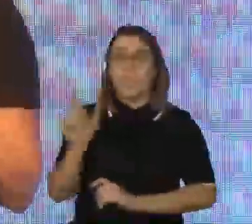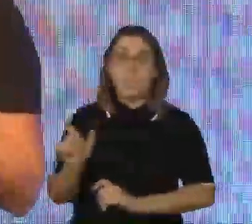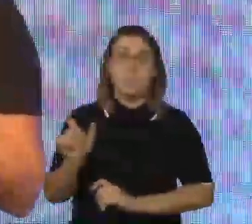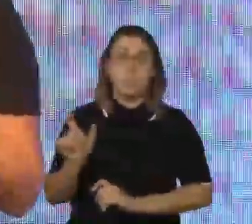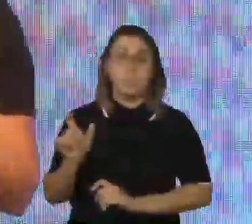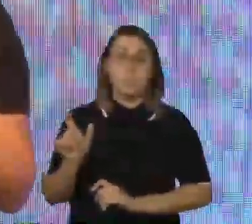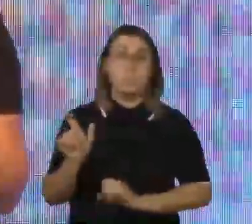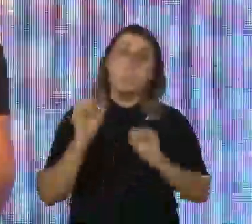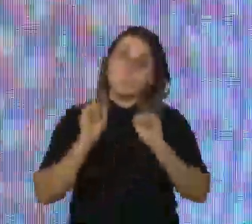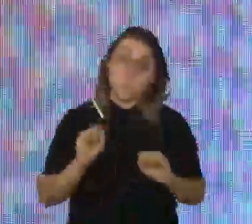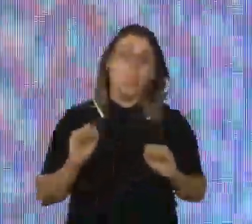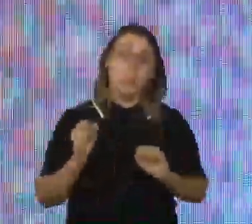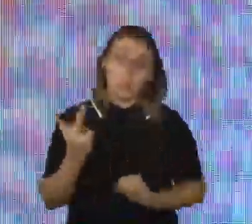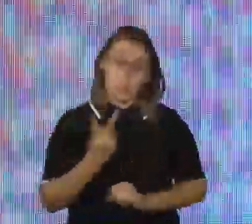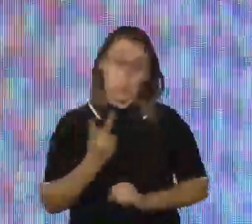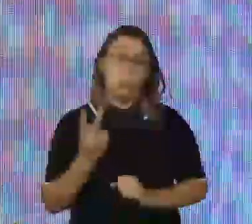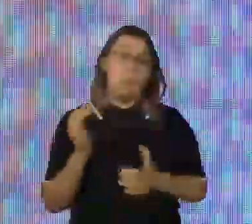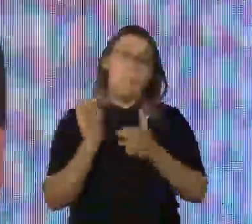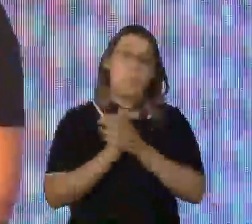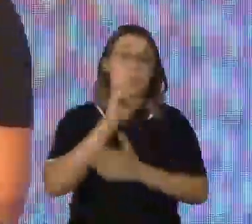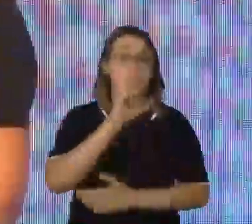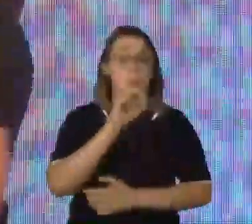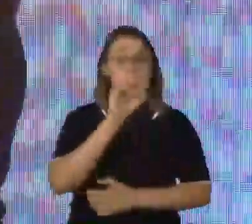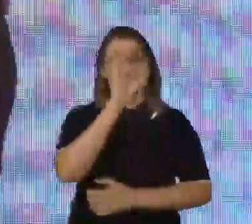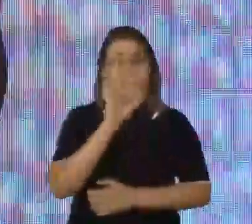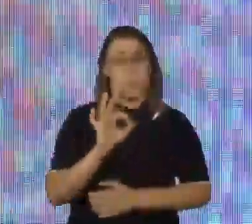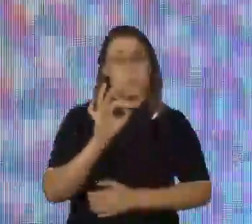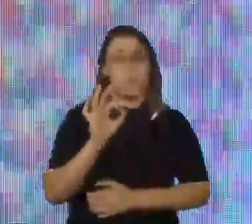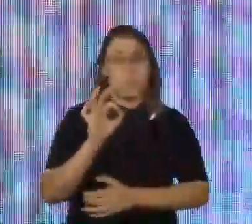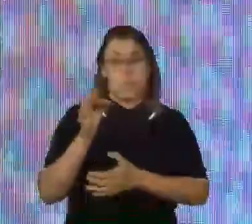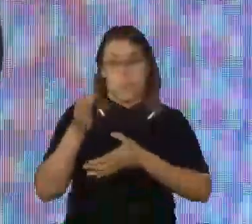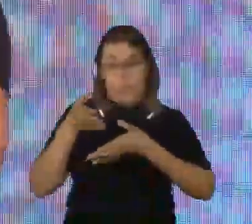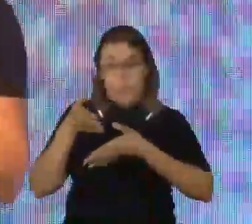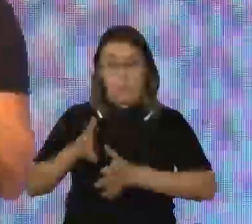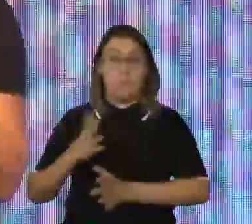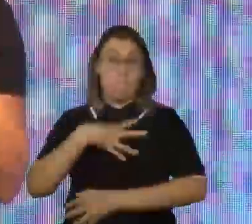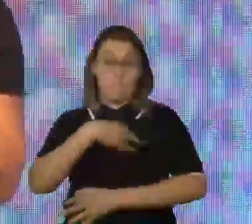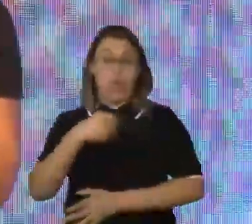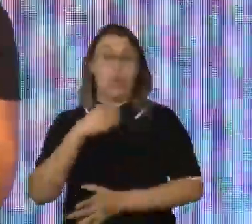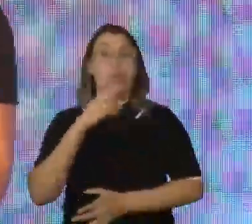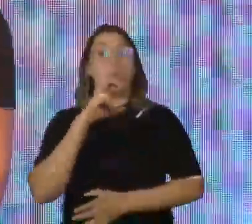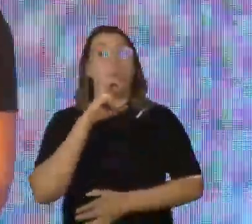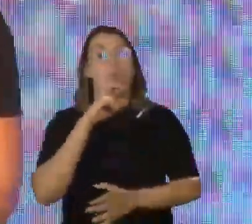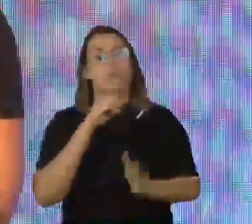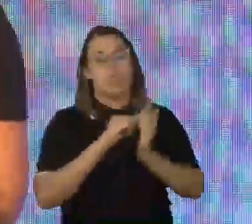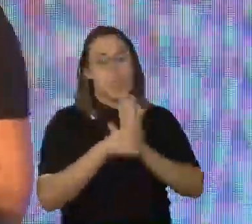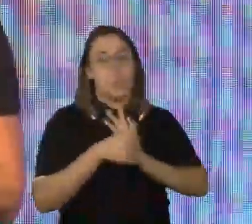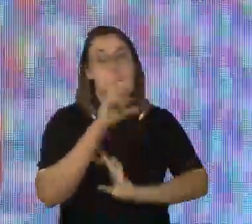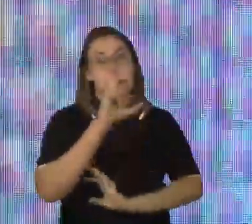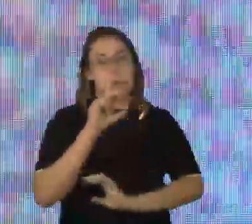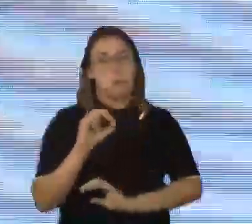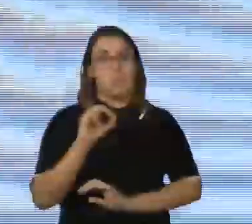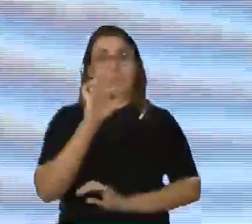possibilidade de ter um filho com síndrome de Down é de 50%. Já no casal onde os dois possuem síndrome de Down, a